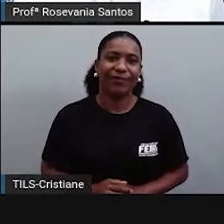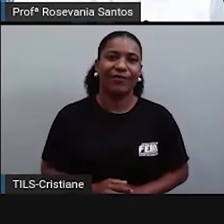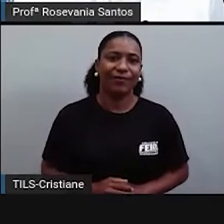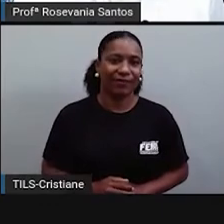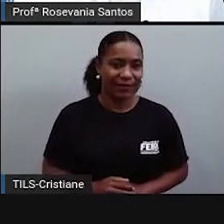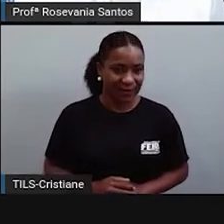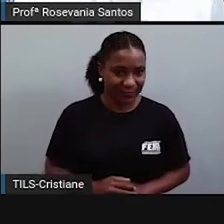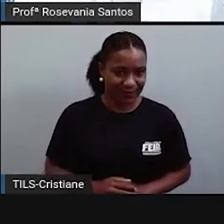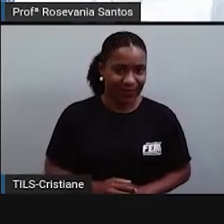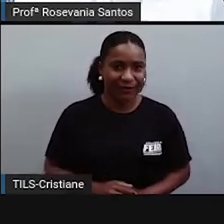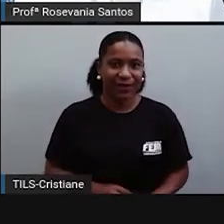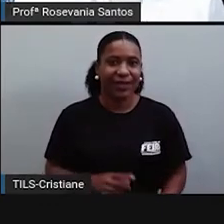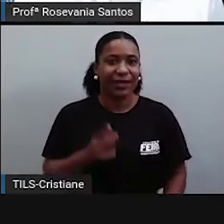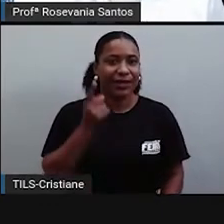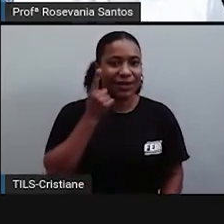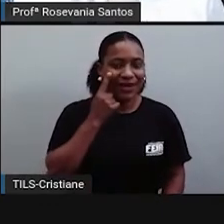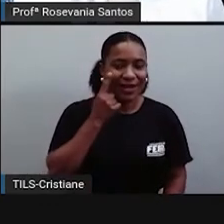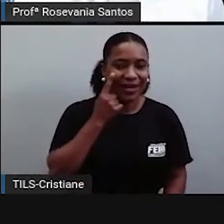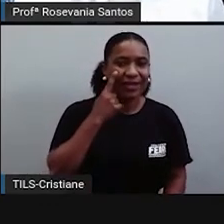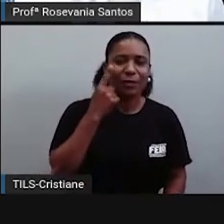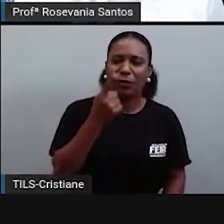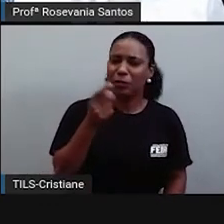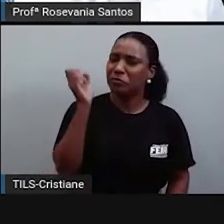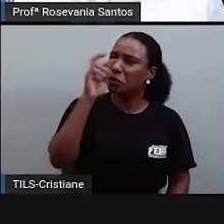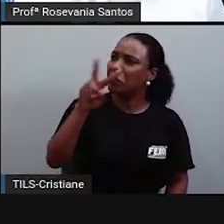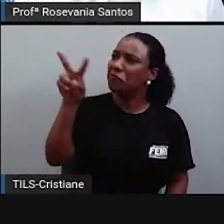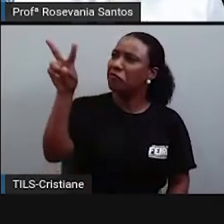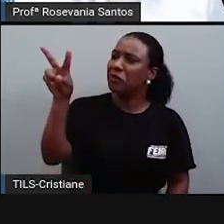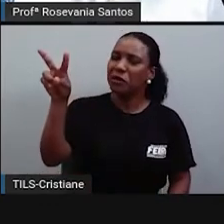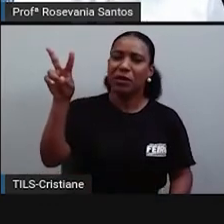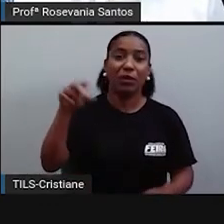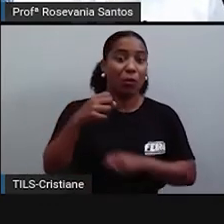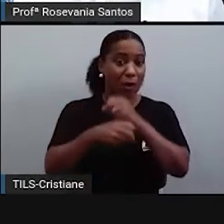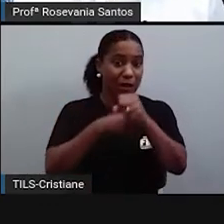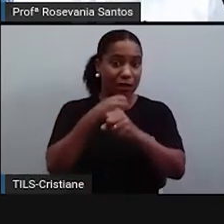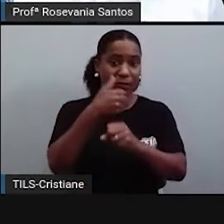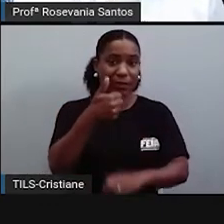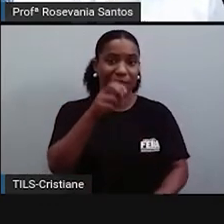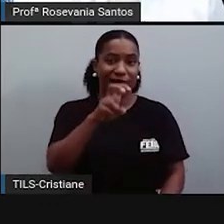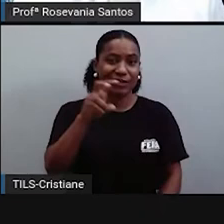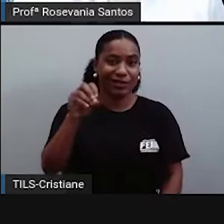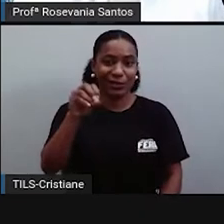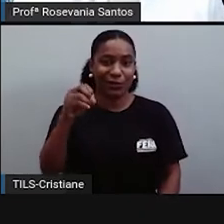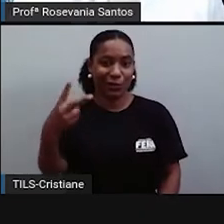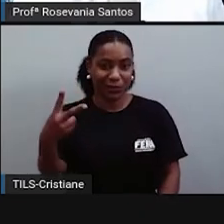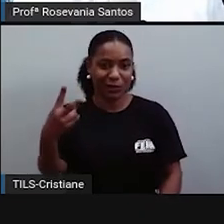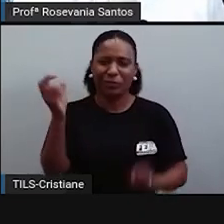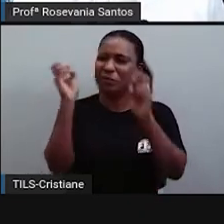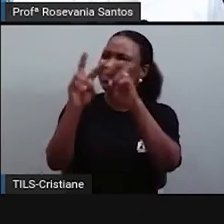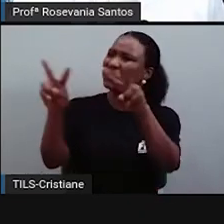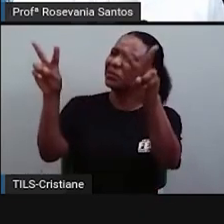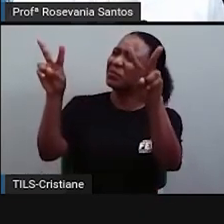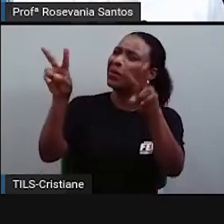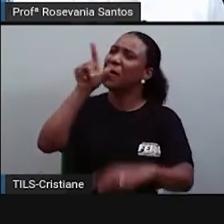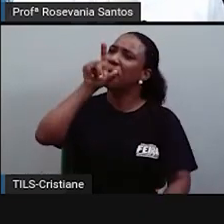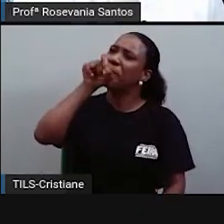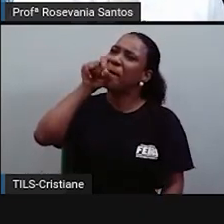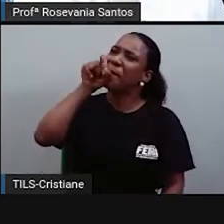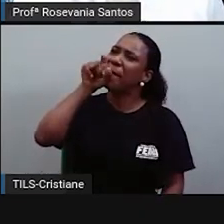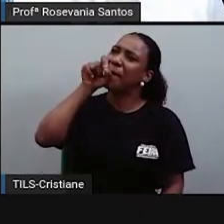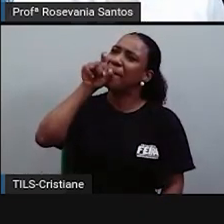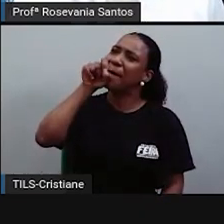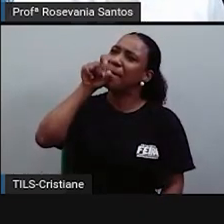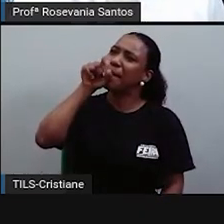animais, né. Então, terra para pagá-lo, em 1502. Olha que começamos, né, depois da